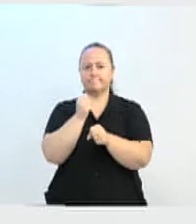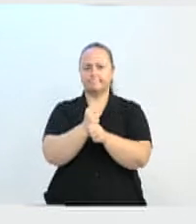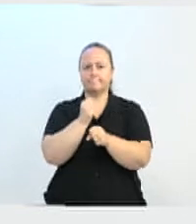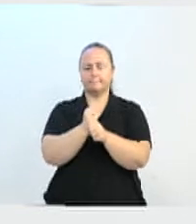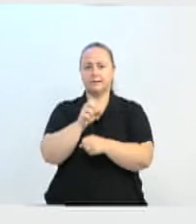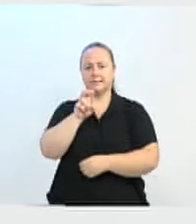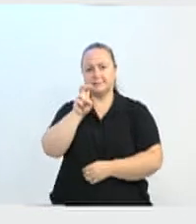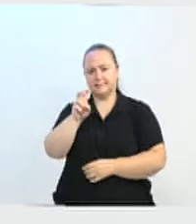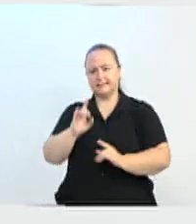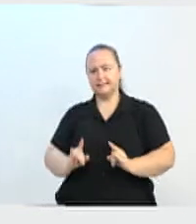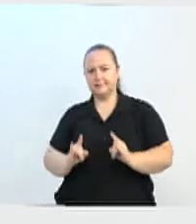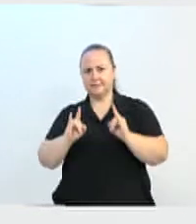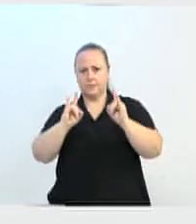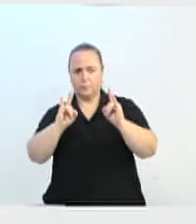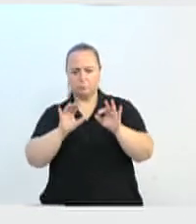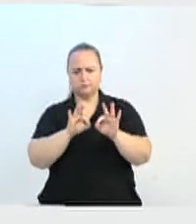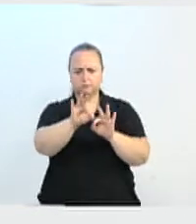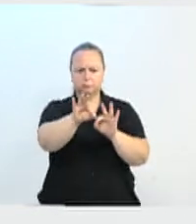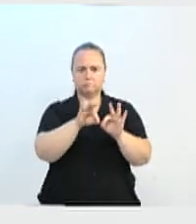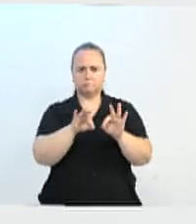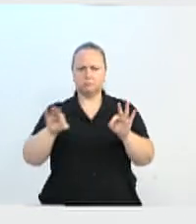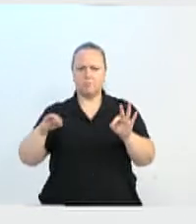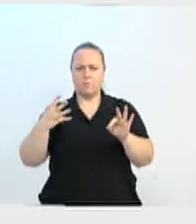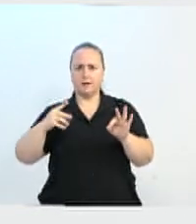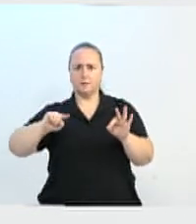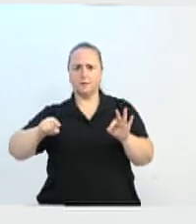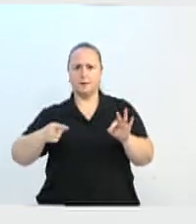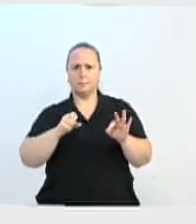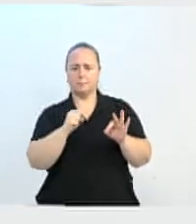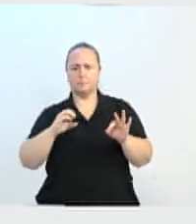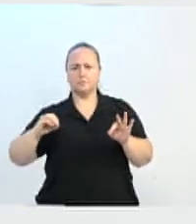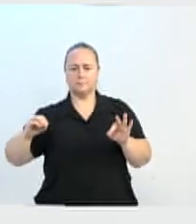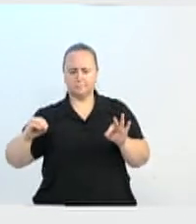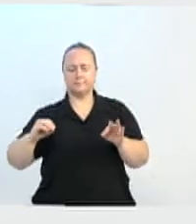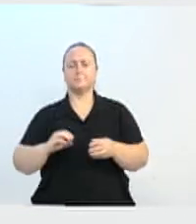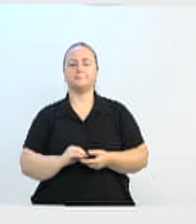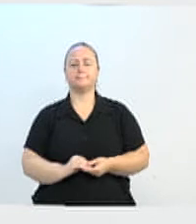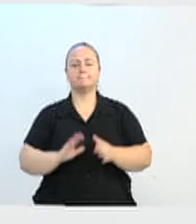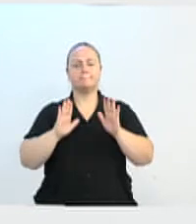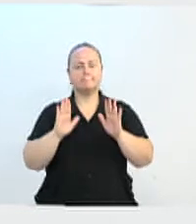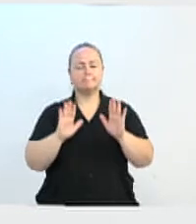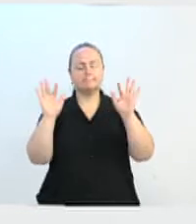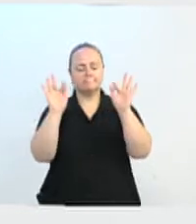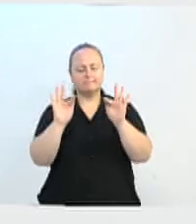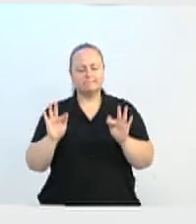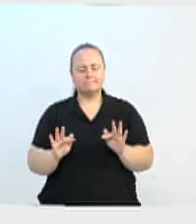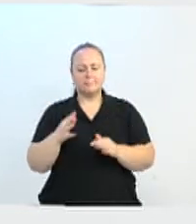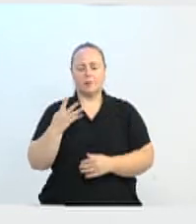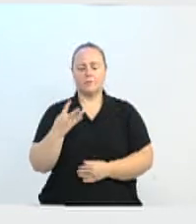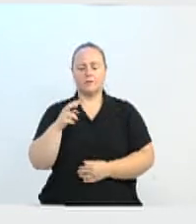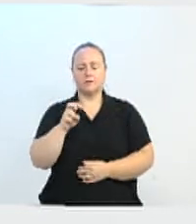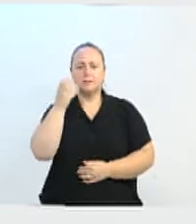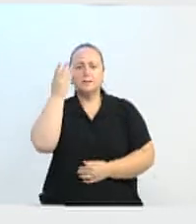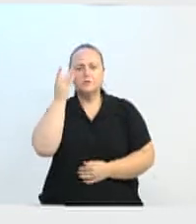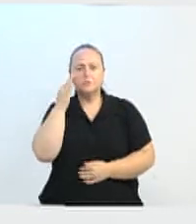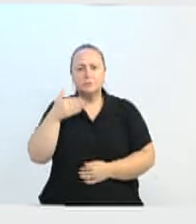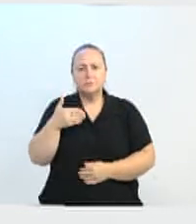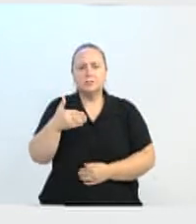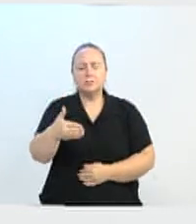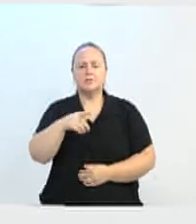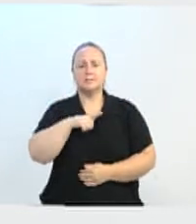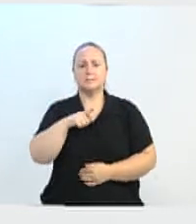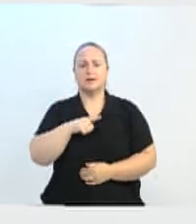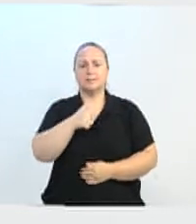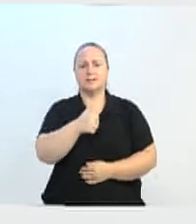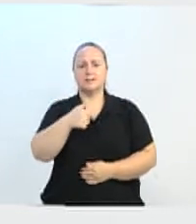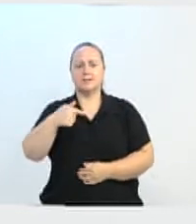4.200 metros quadrados, e, felizmente, depois de 45 dias da inauguração, que aconteceu no dia 17 de dezembro do